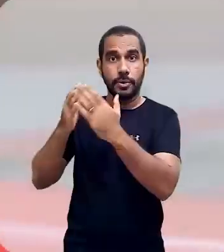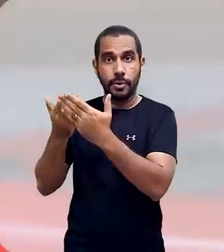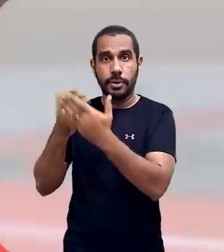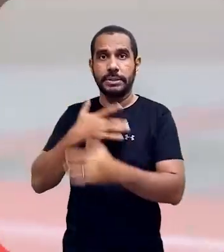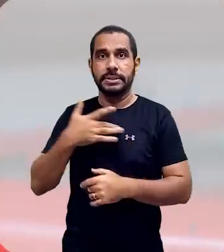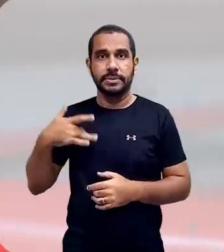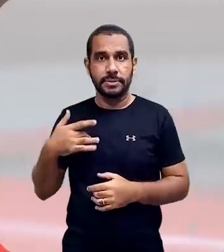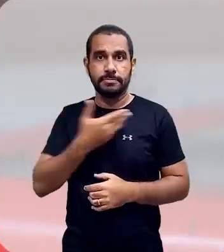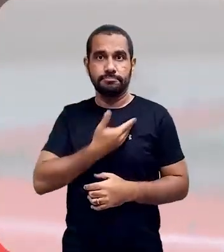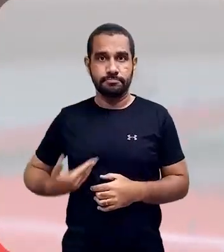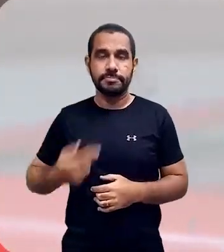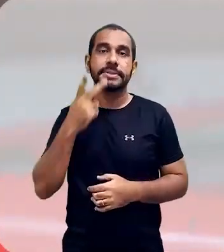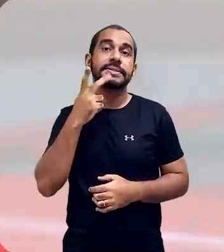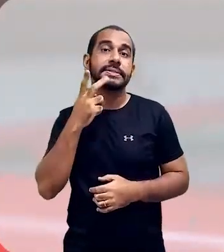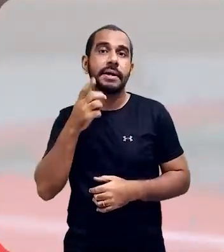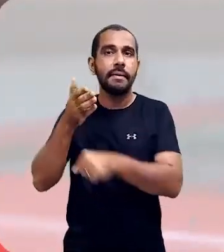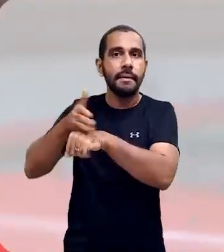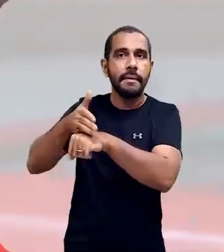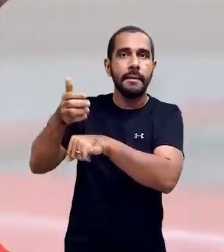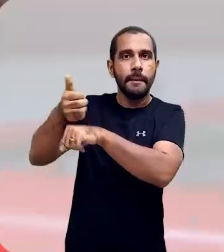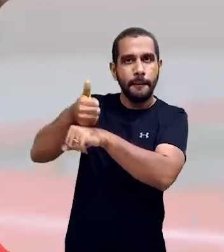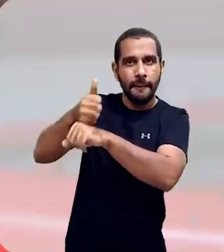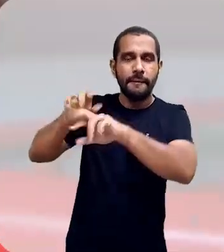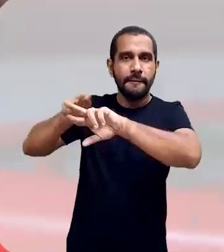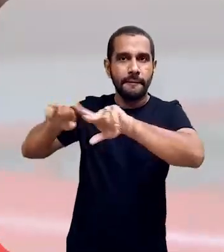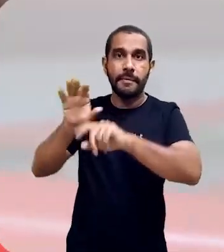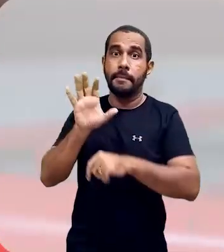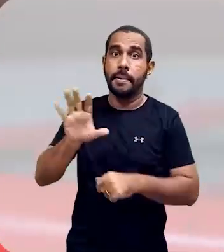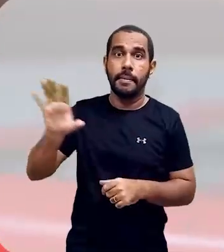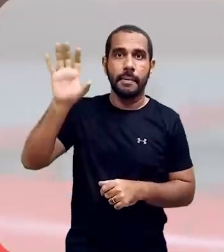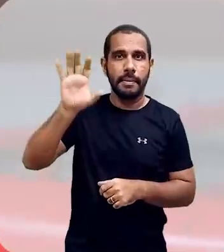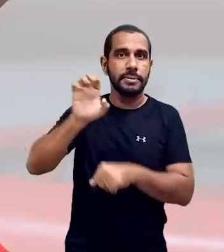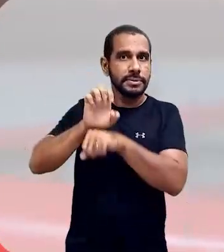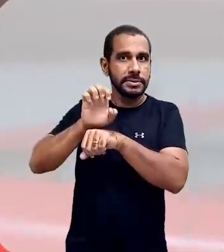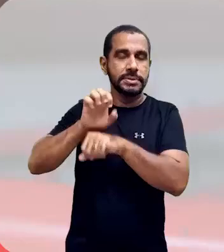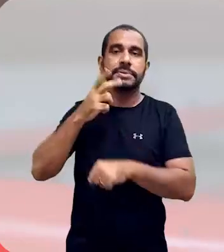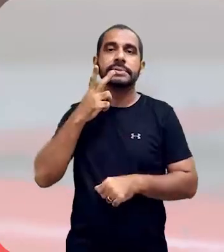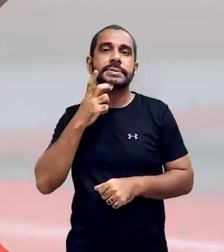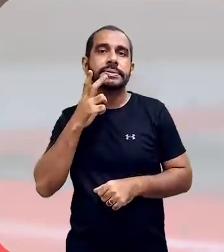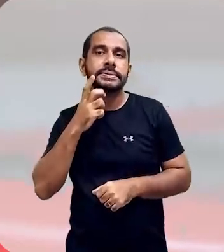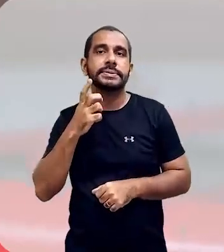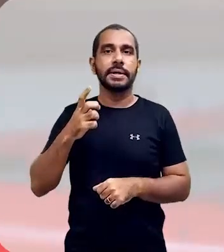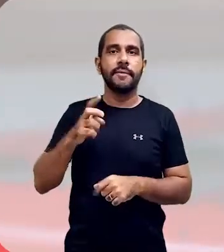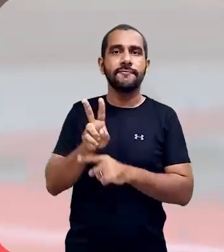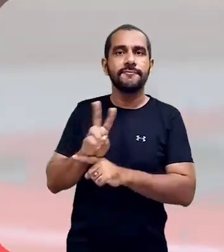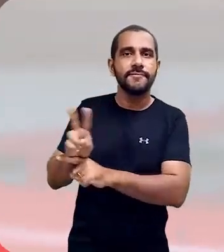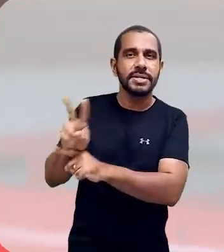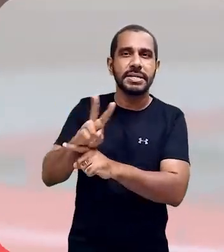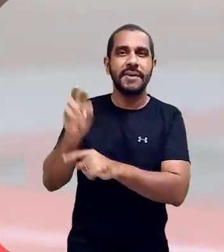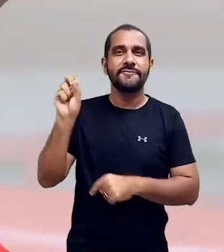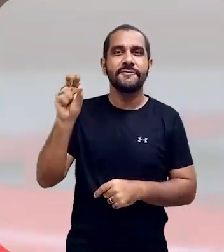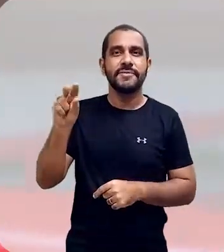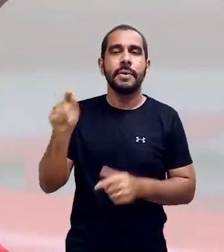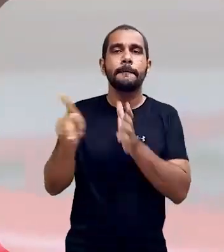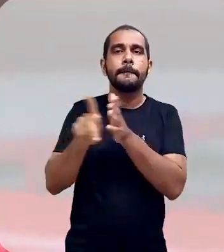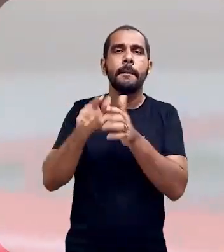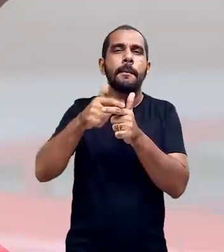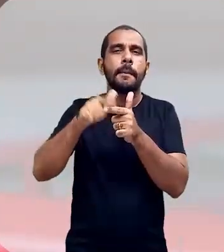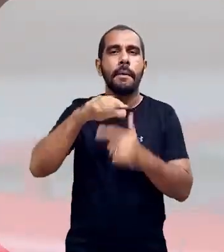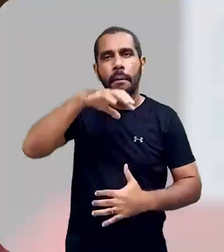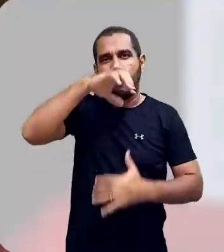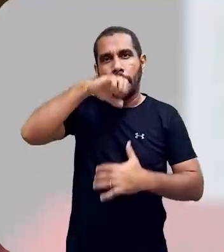Escola de Saúde Pública do Ceará capacita profissionais de três regiões de saúde do Estado em vigilância de vírus